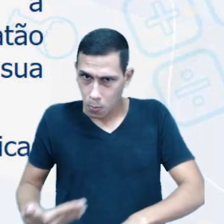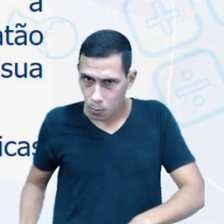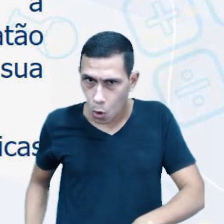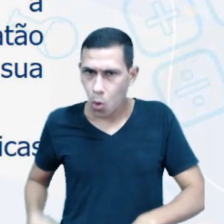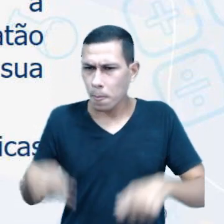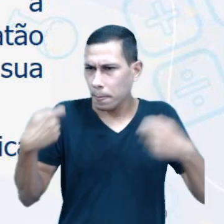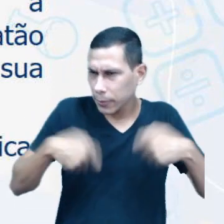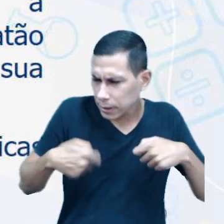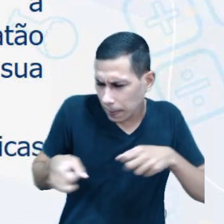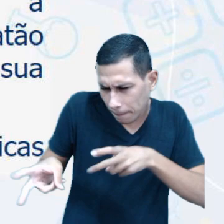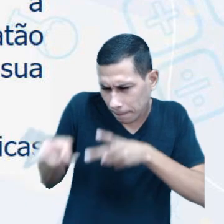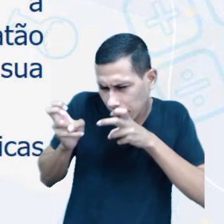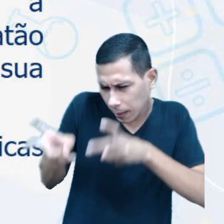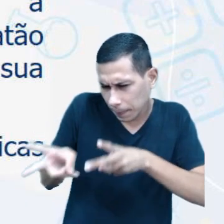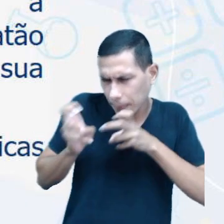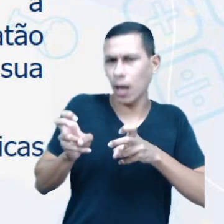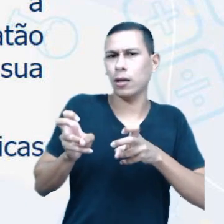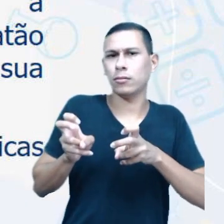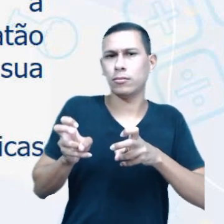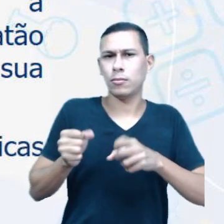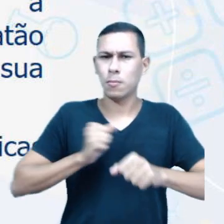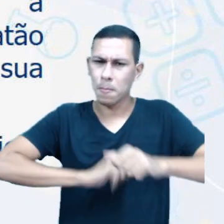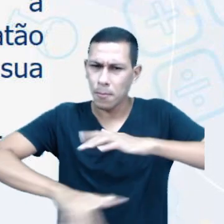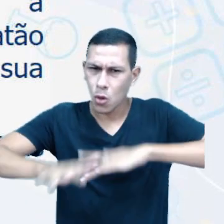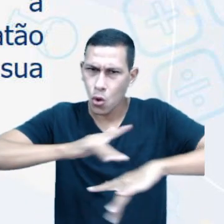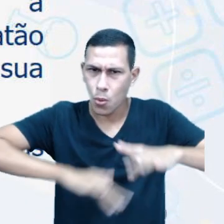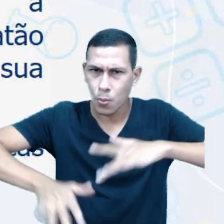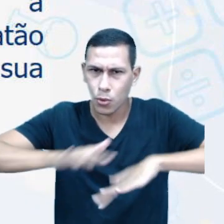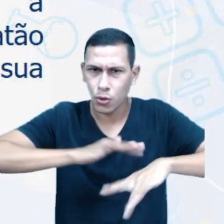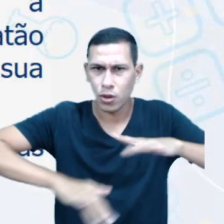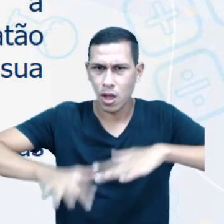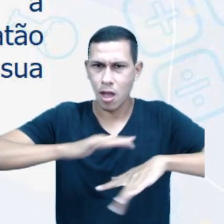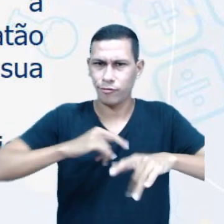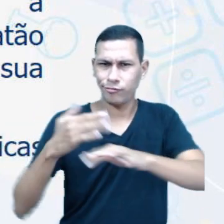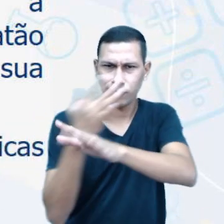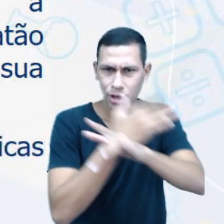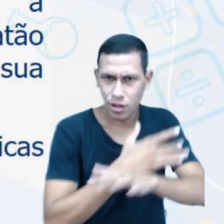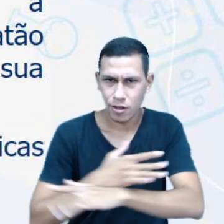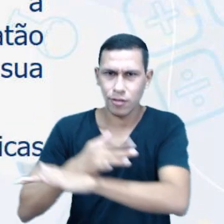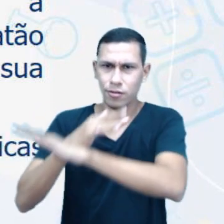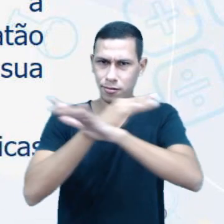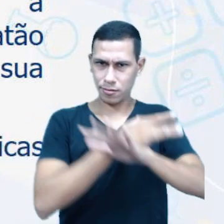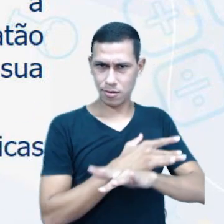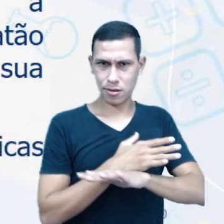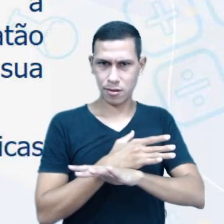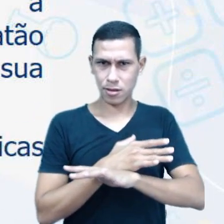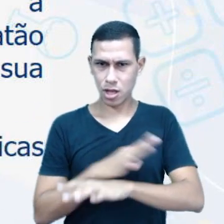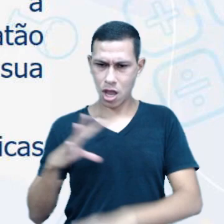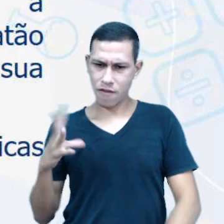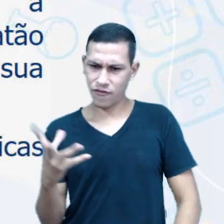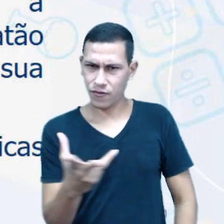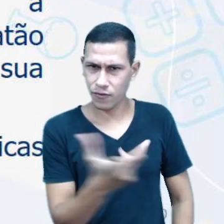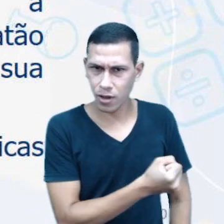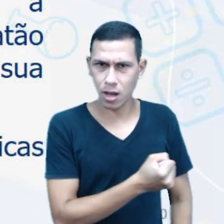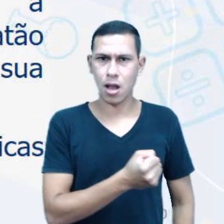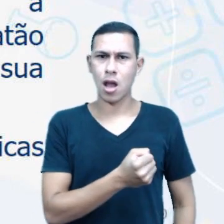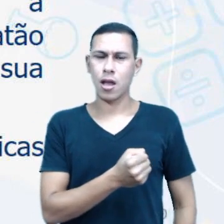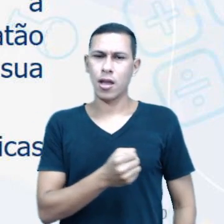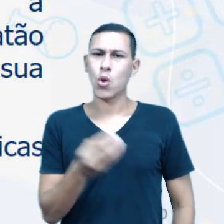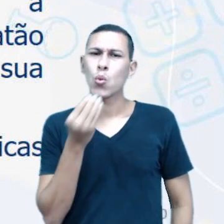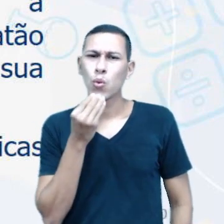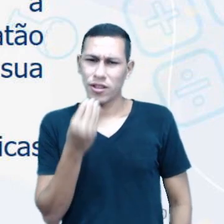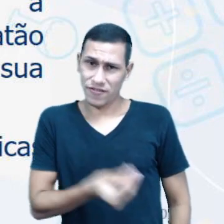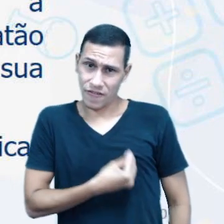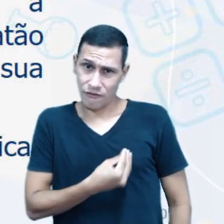público. Ou seja, mobilidade urbana eficiente diz respeito à melhor qualidade de